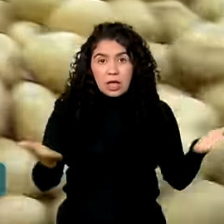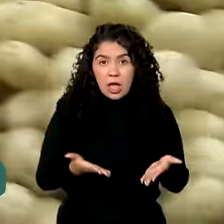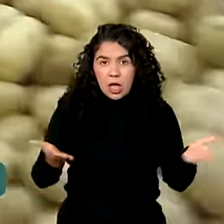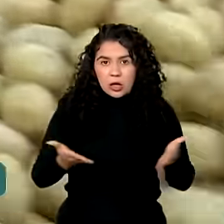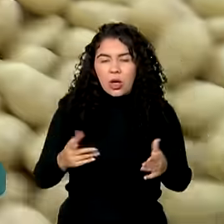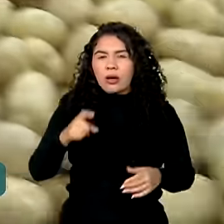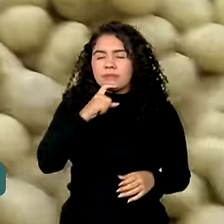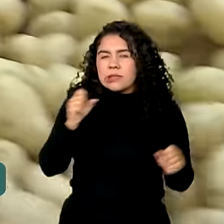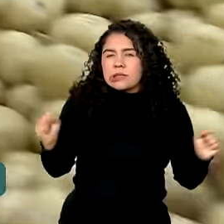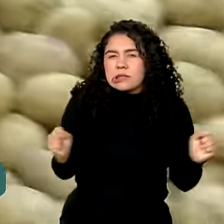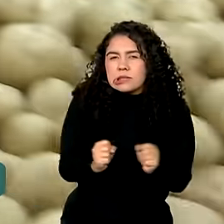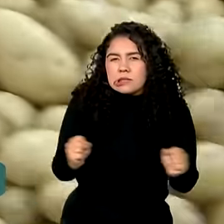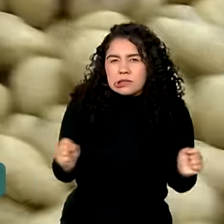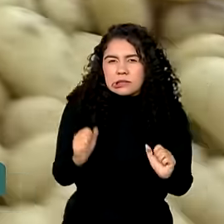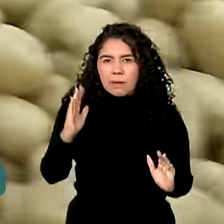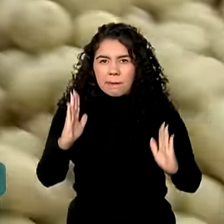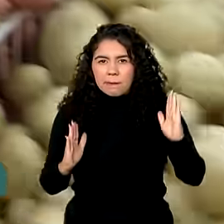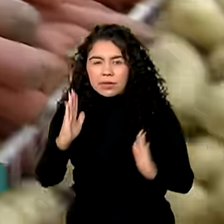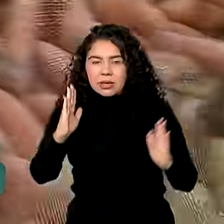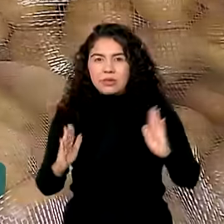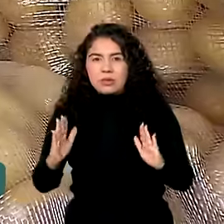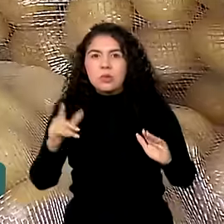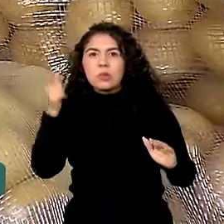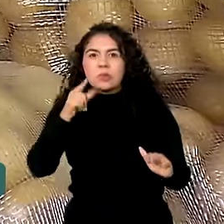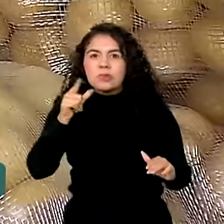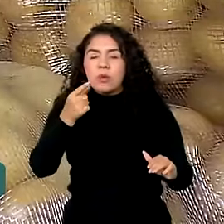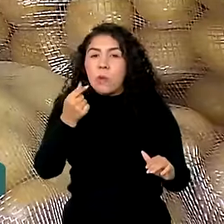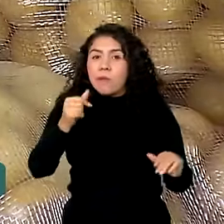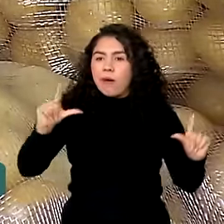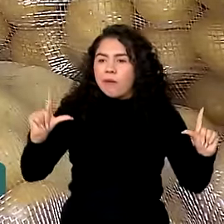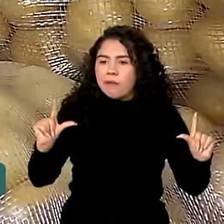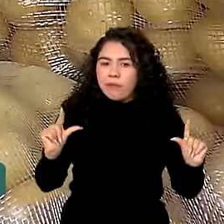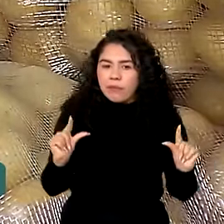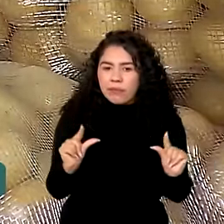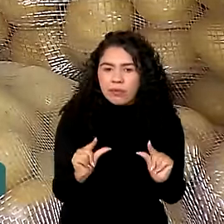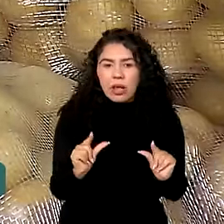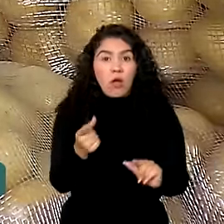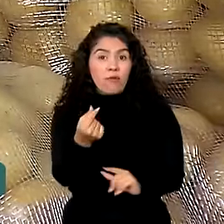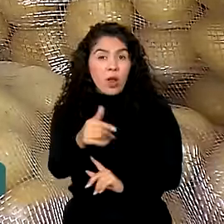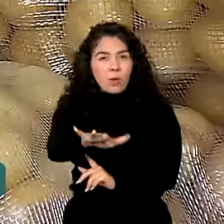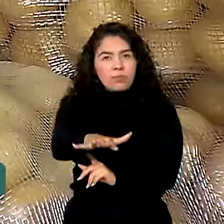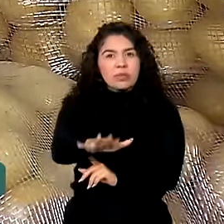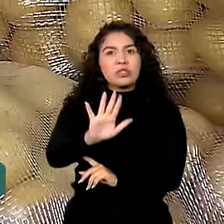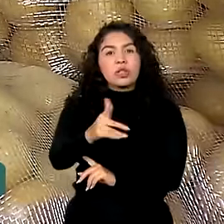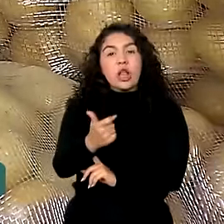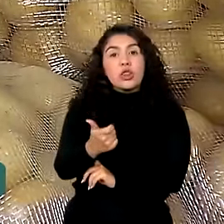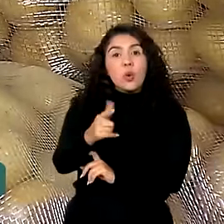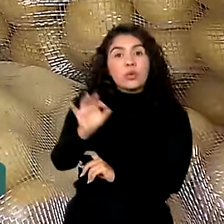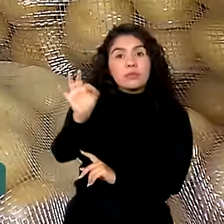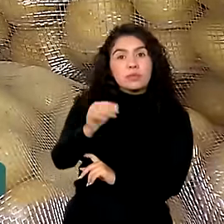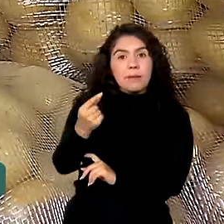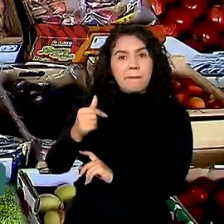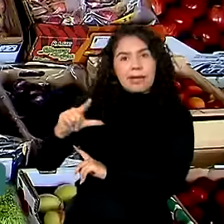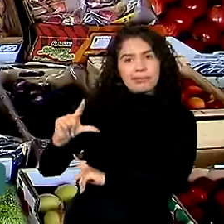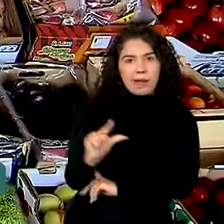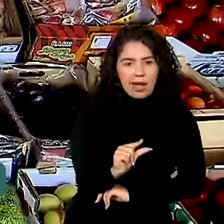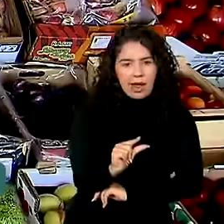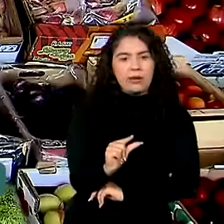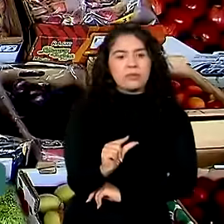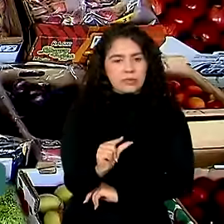inverno vem provocando uma baixa nos preços e o produto já está em média 12% mais barato.